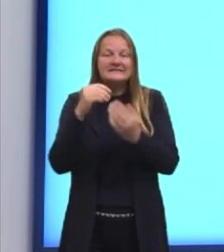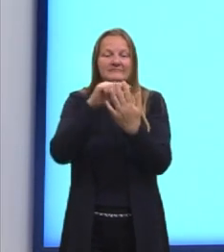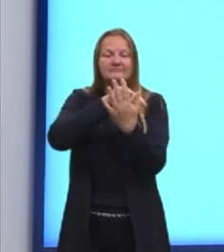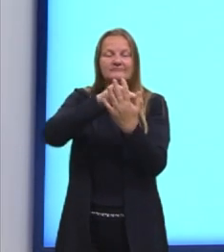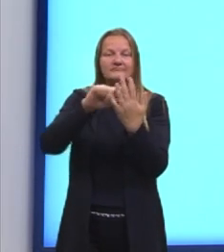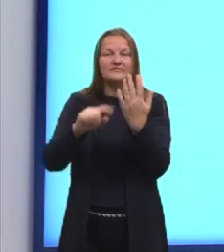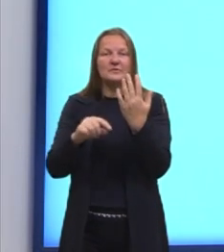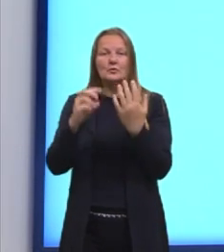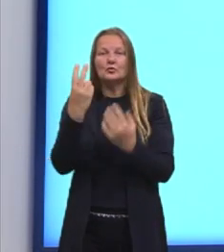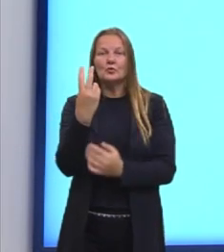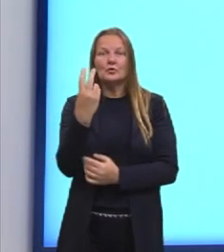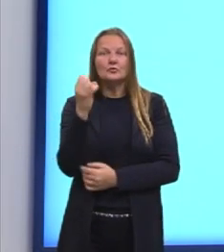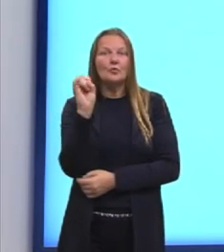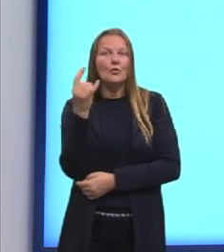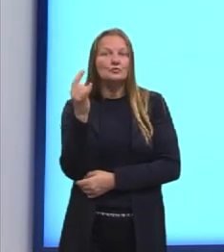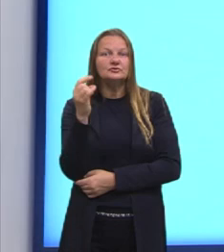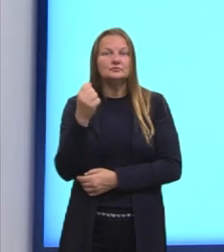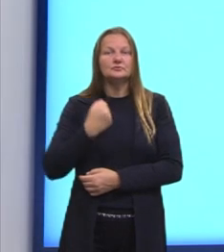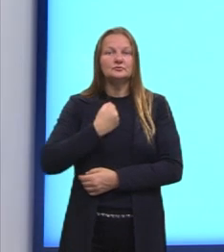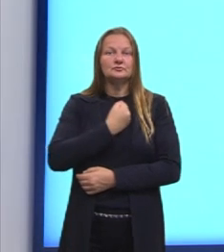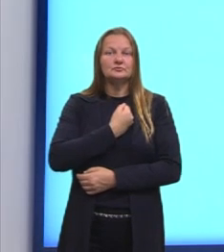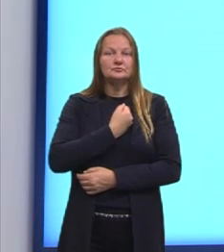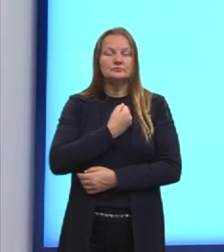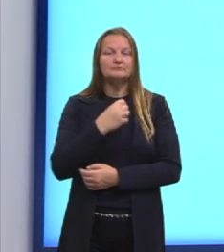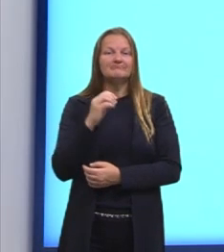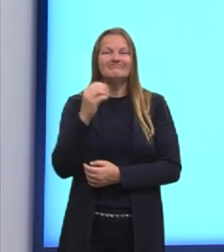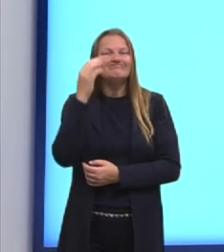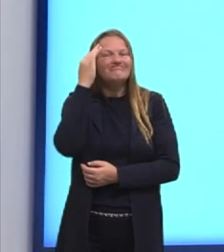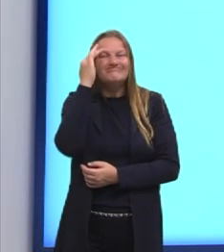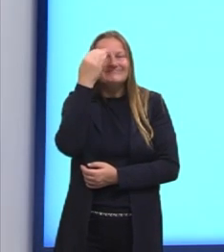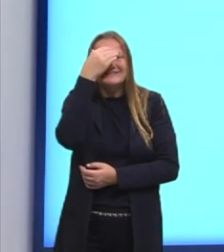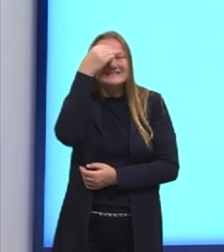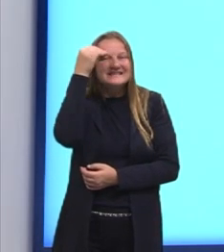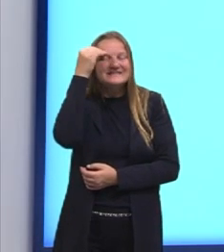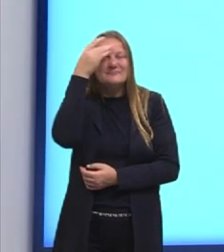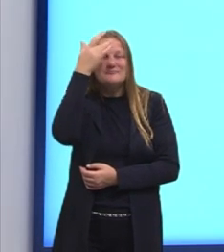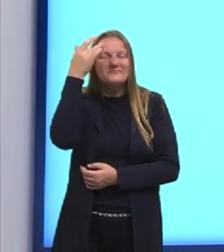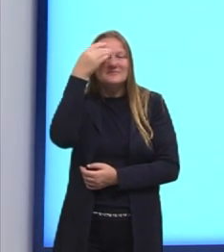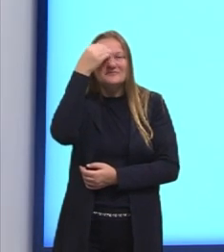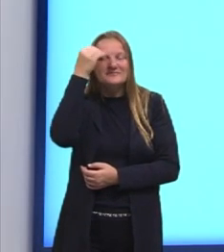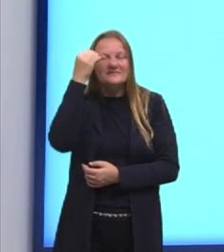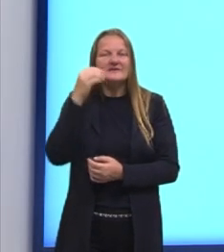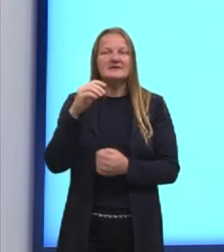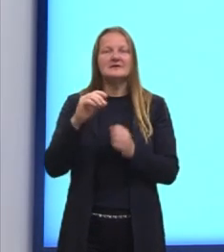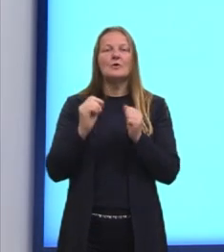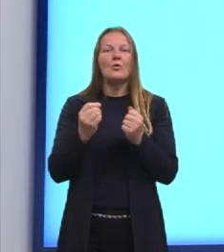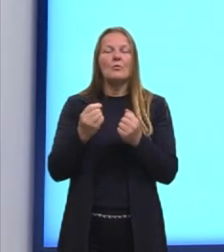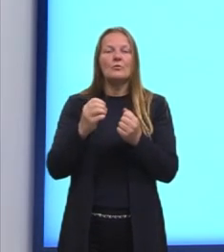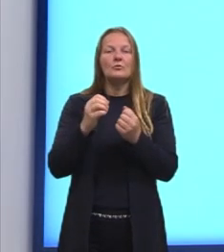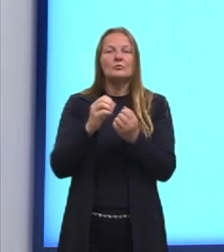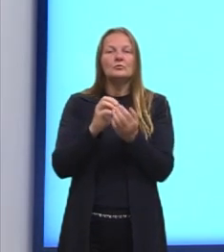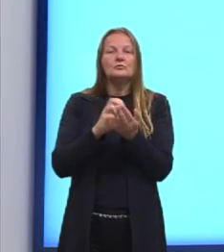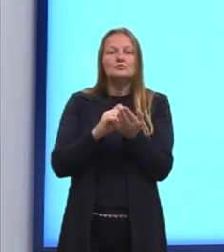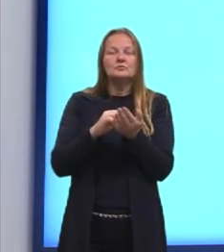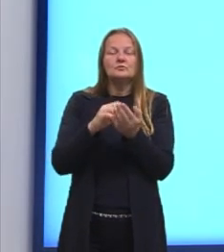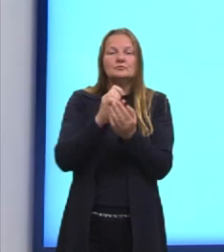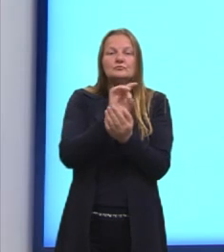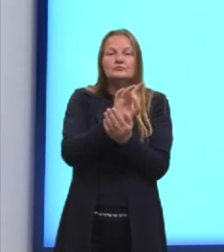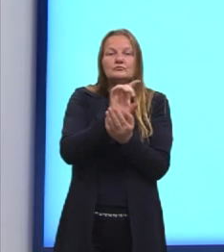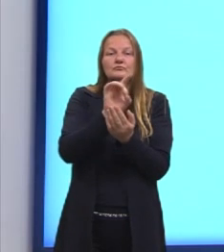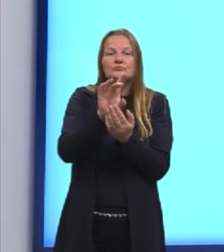dígitos que formam essa senha. Lembrando somente que esses dígitos são distintos.